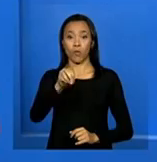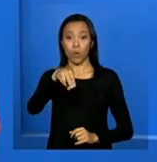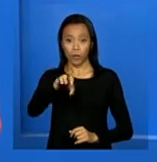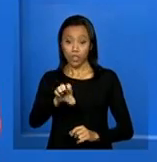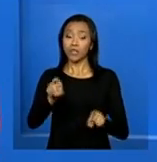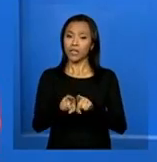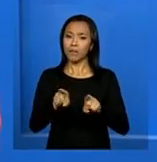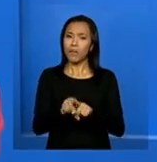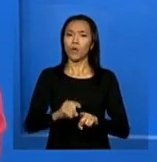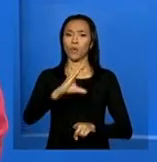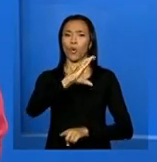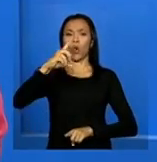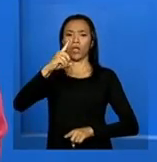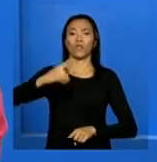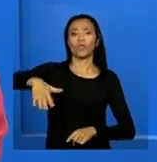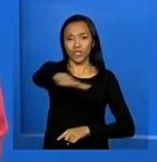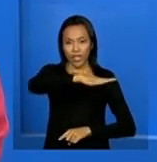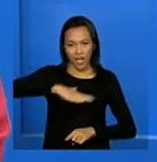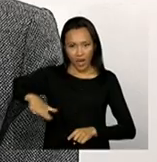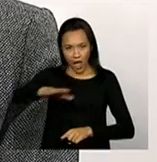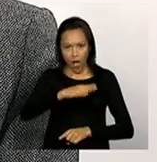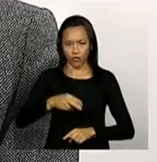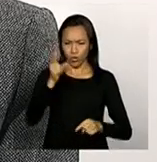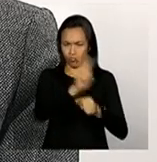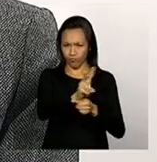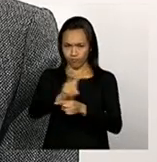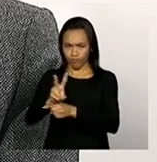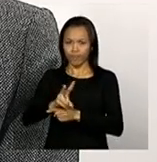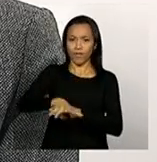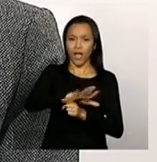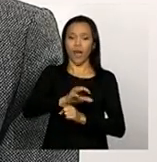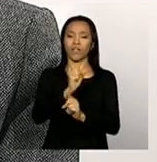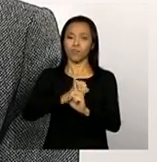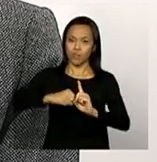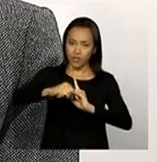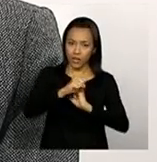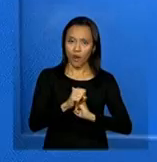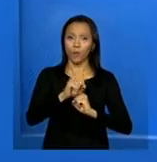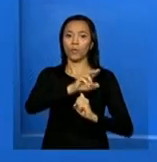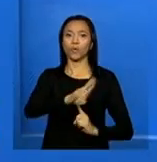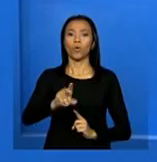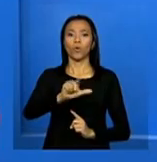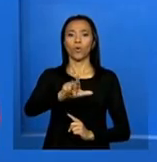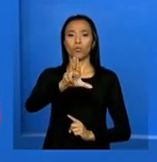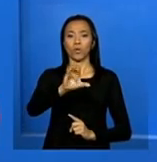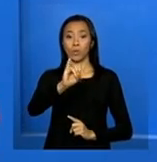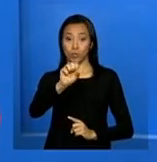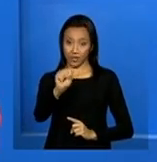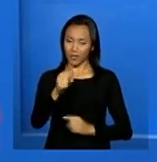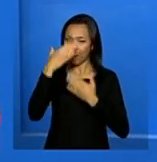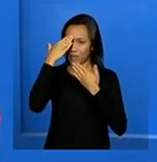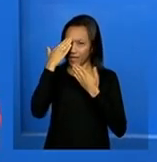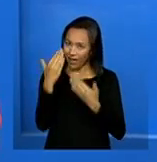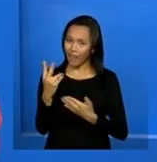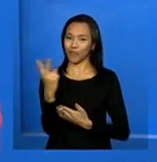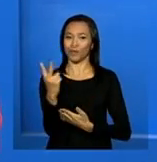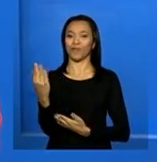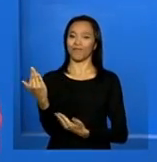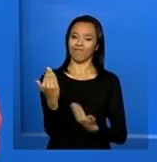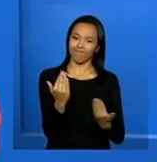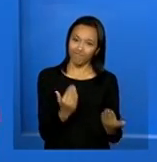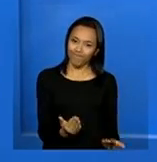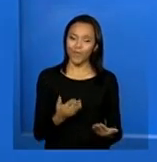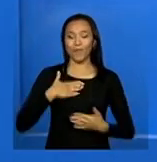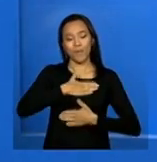Coordenador-Geral de Vigilância Sócio-Assistencial, Luiz Otávio Farias. Obrigada por terem vindo, é um prazer mais uma vez